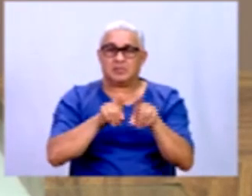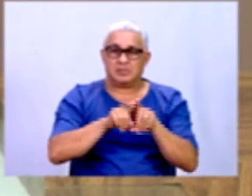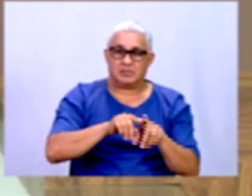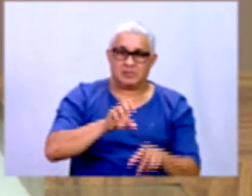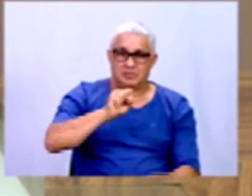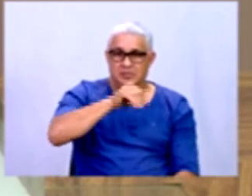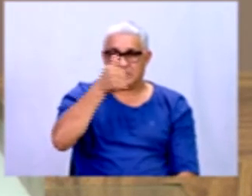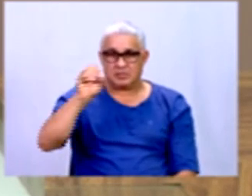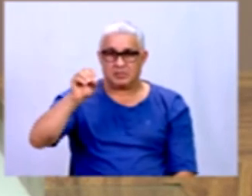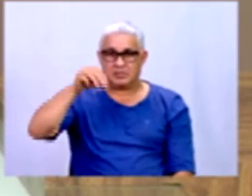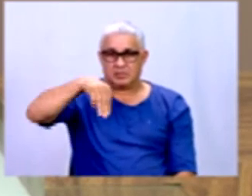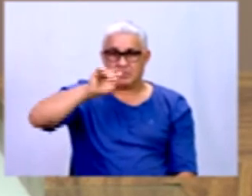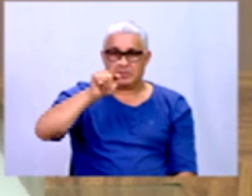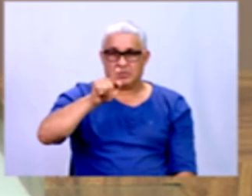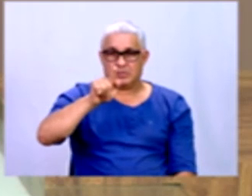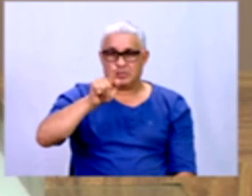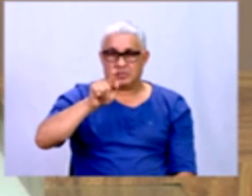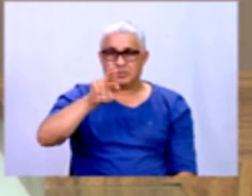as respostas corretas, né?